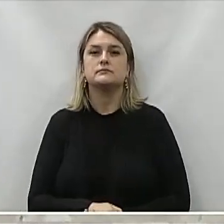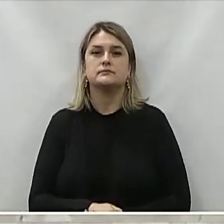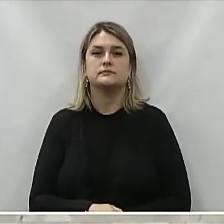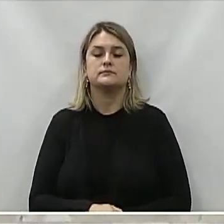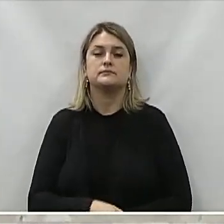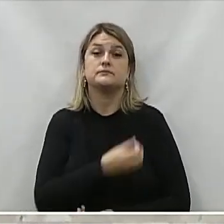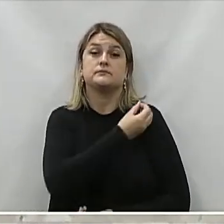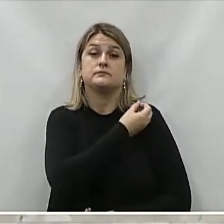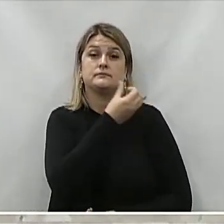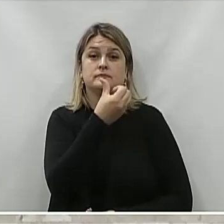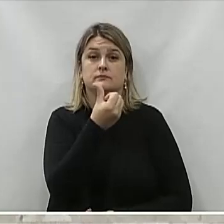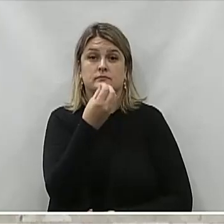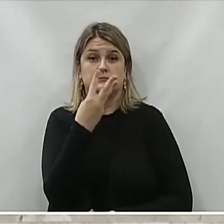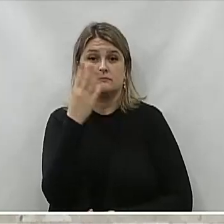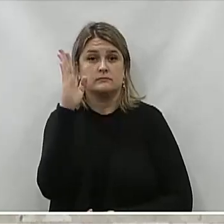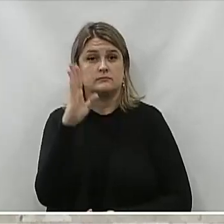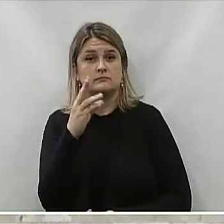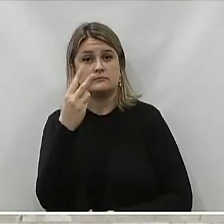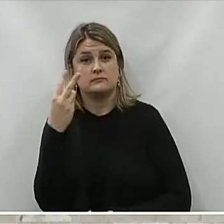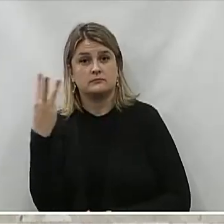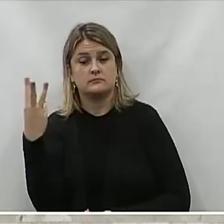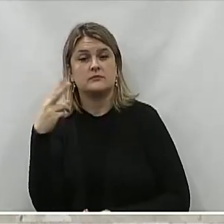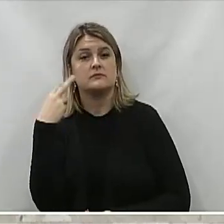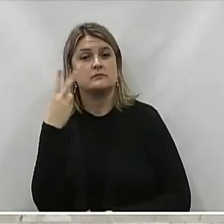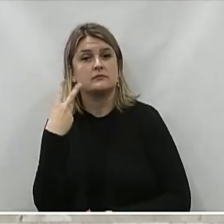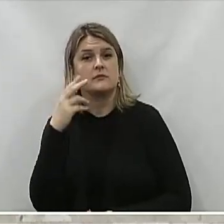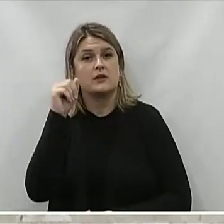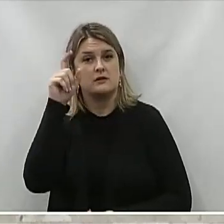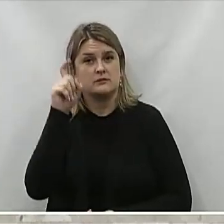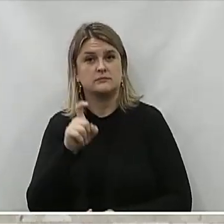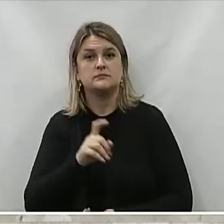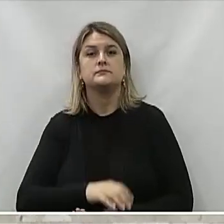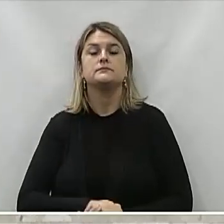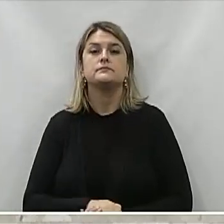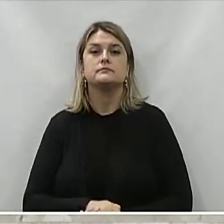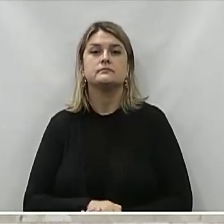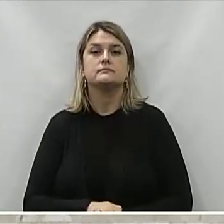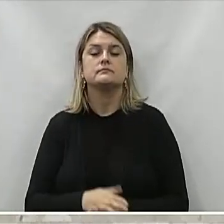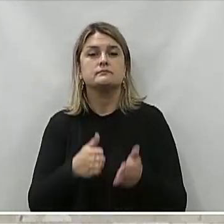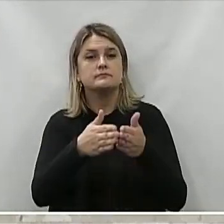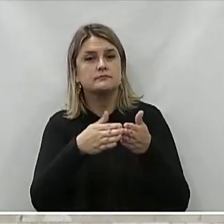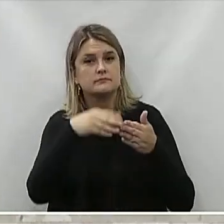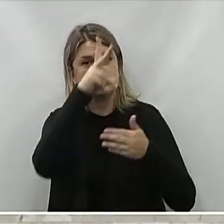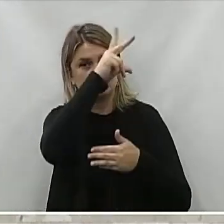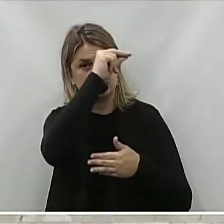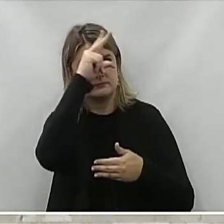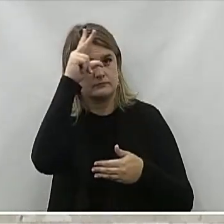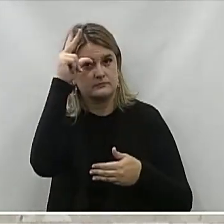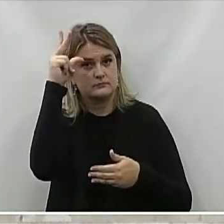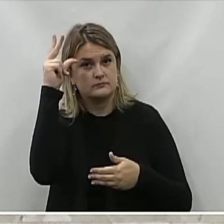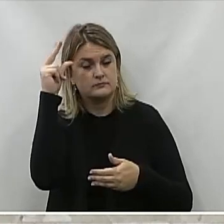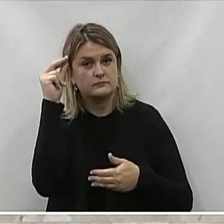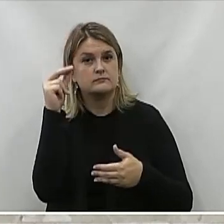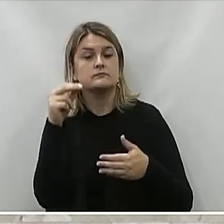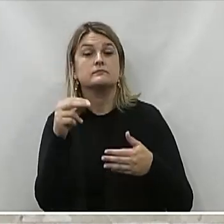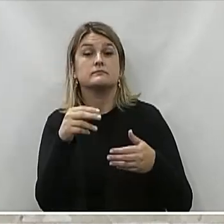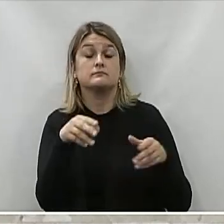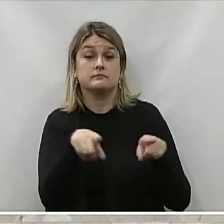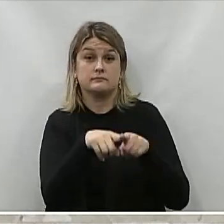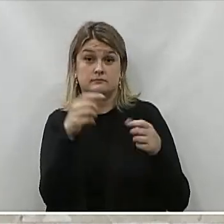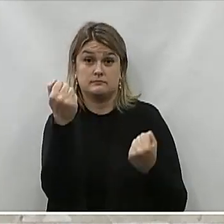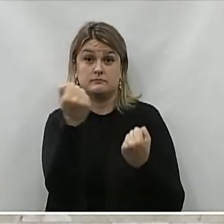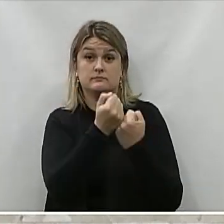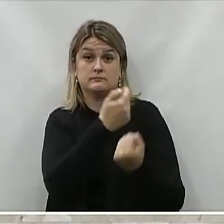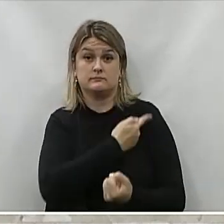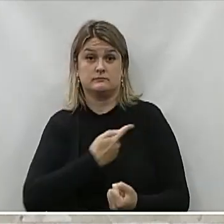Número 63 De 2023 Do vereador Alex Danastácio Ao Poder Executivo Municipal Por meio Do Governo Do